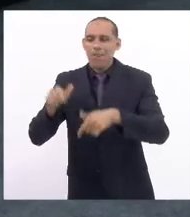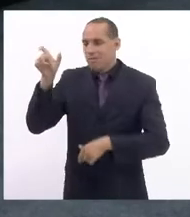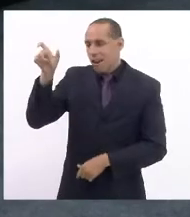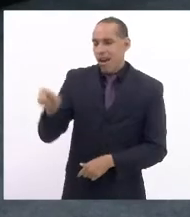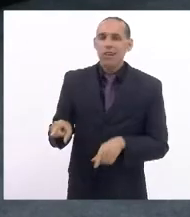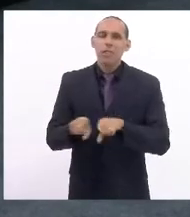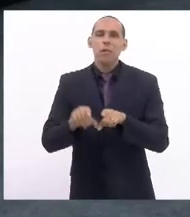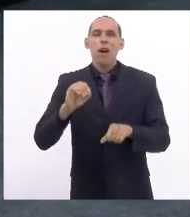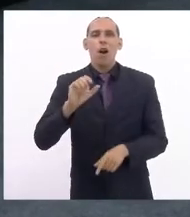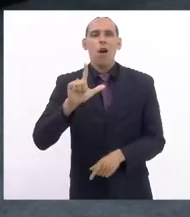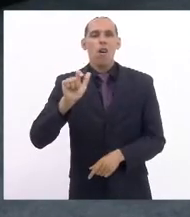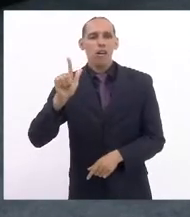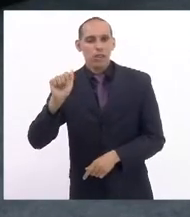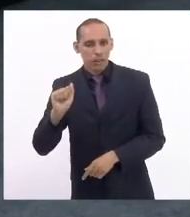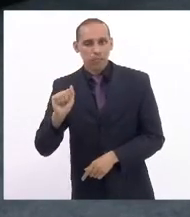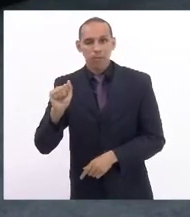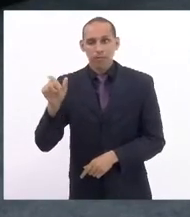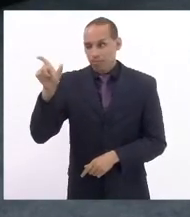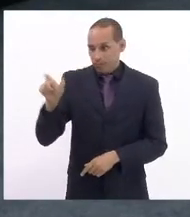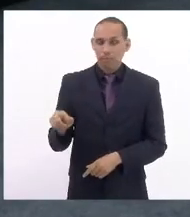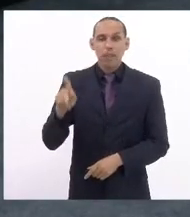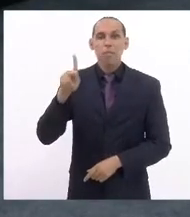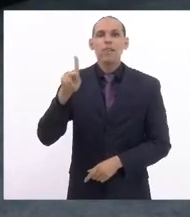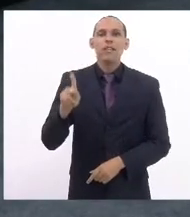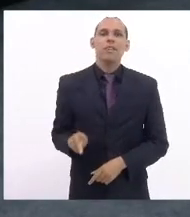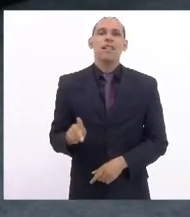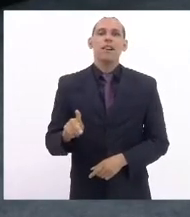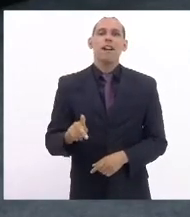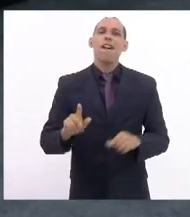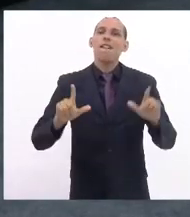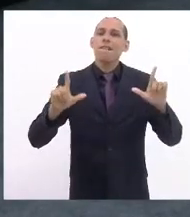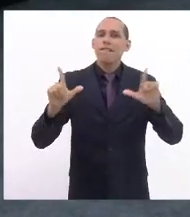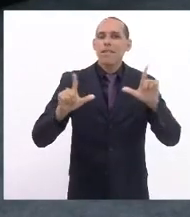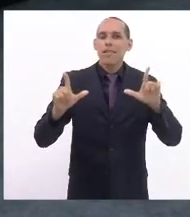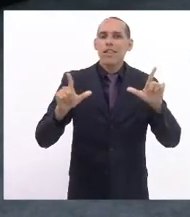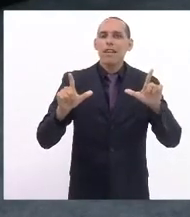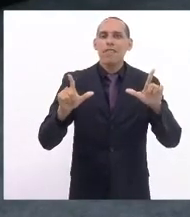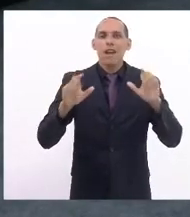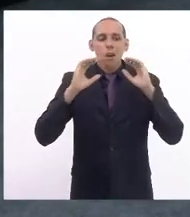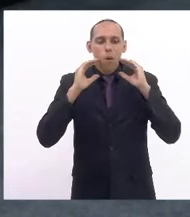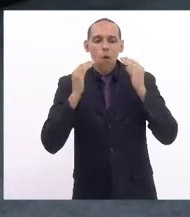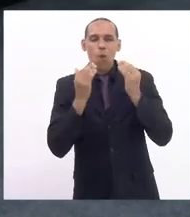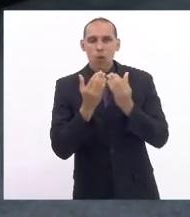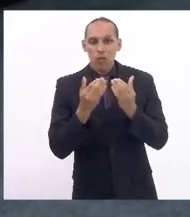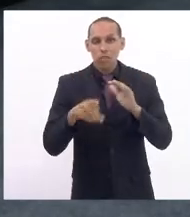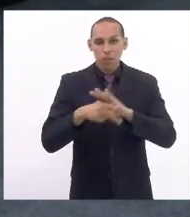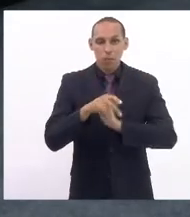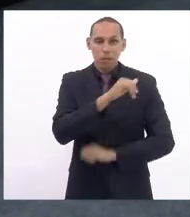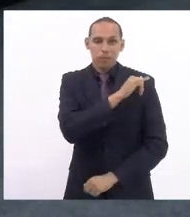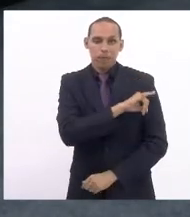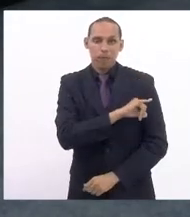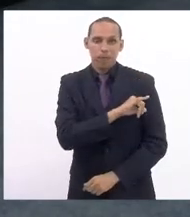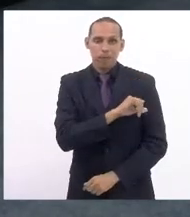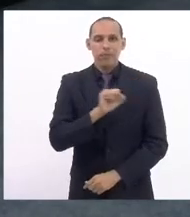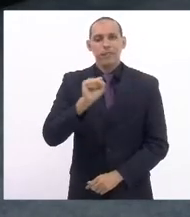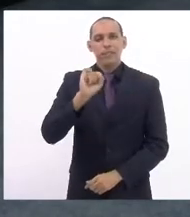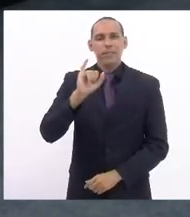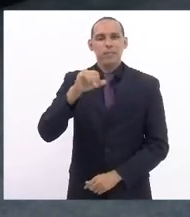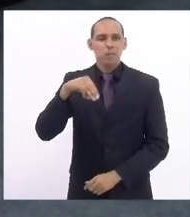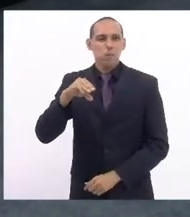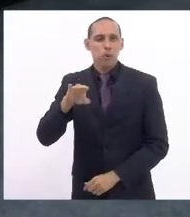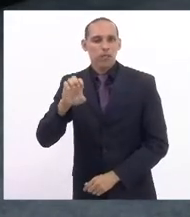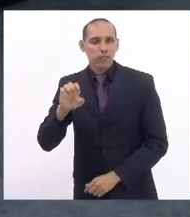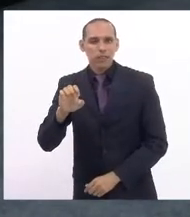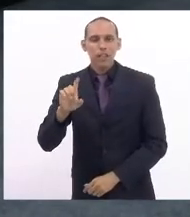Olga Mélia presidiu a TV comunitária do Rio de Janeiro e como diria Simone de Beauvoir